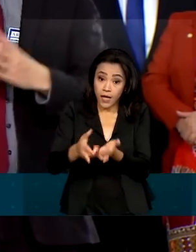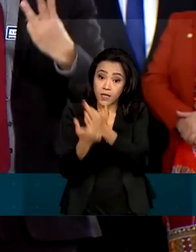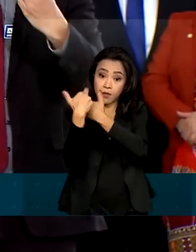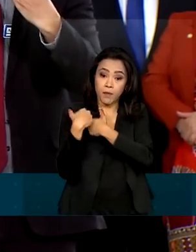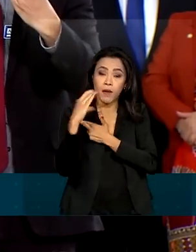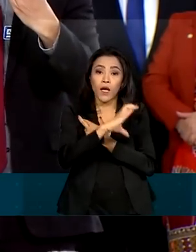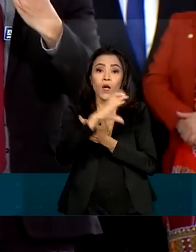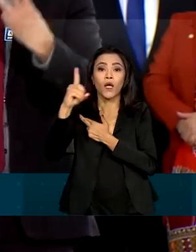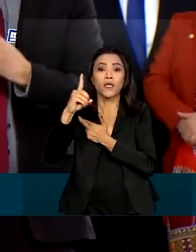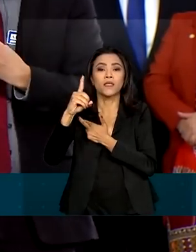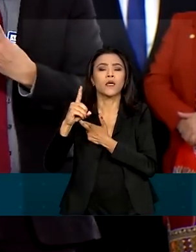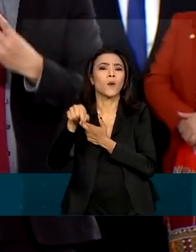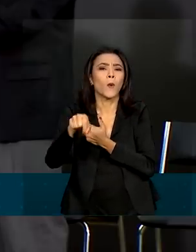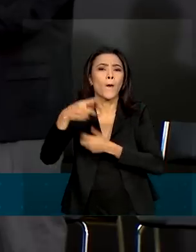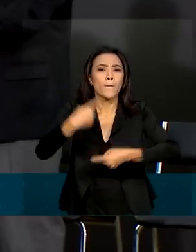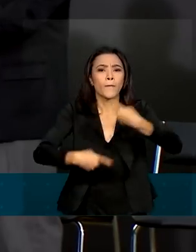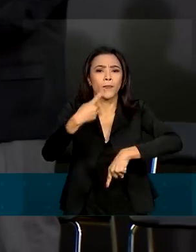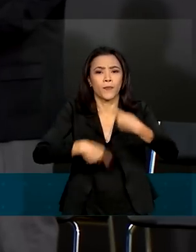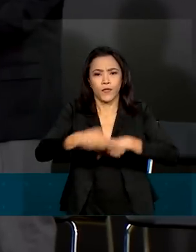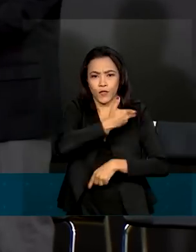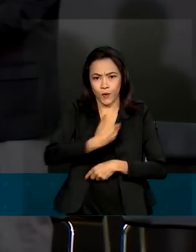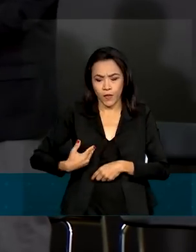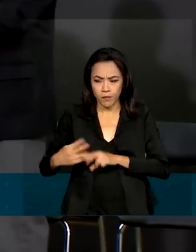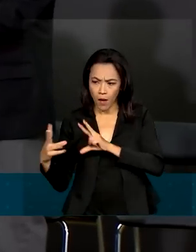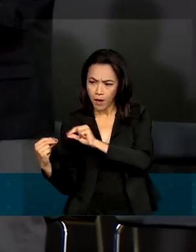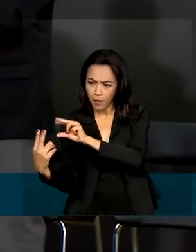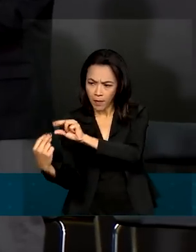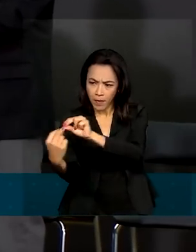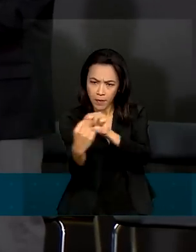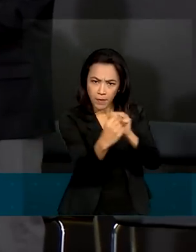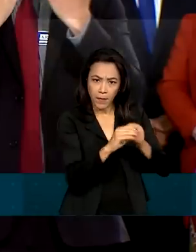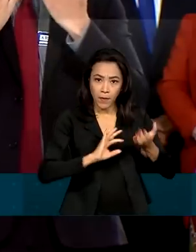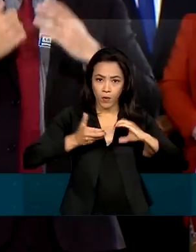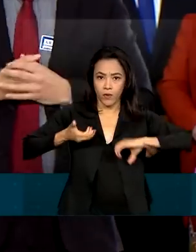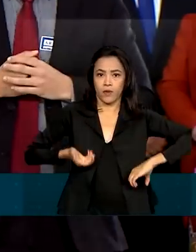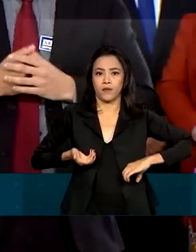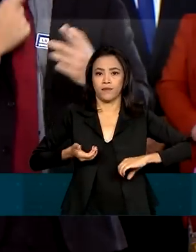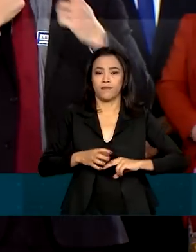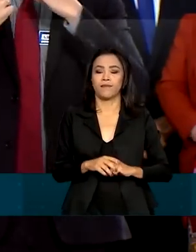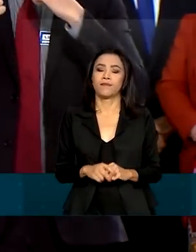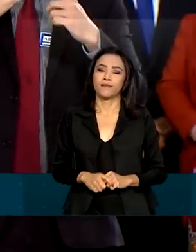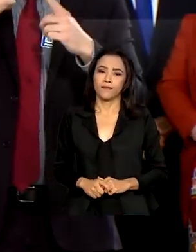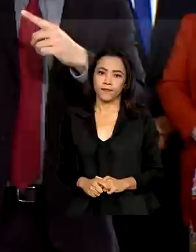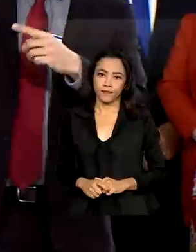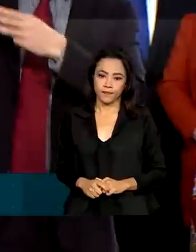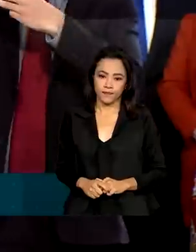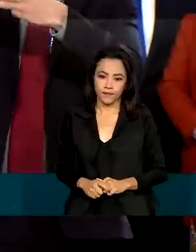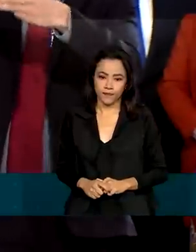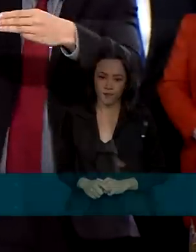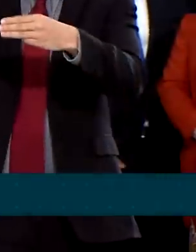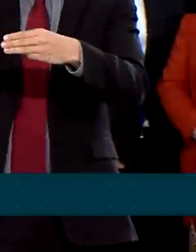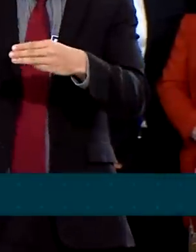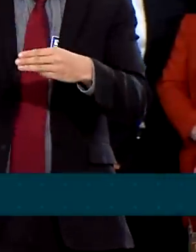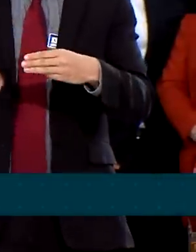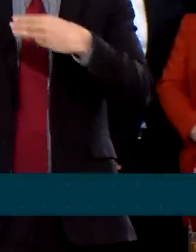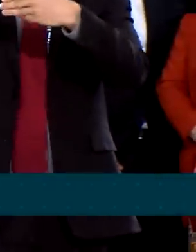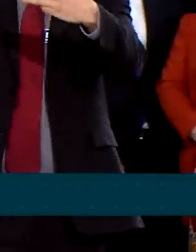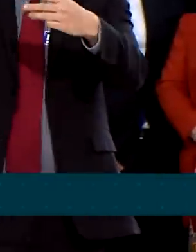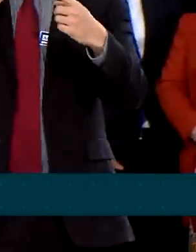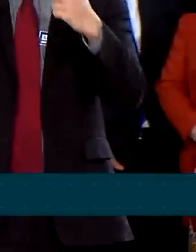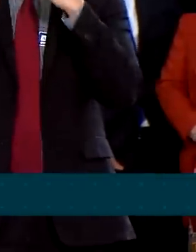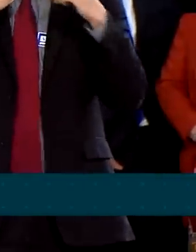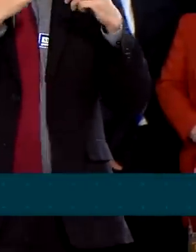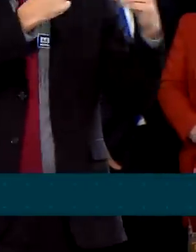coordenação política do governo e a interlocução com o Congresso. Esse ministério é o ministério do diálogo.